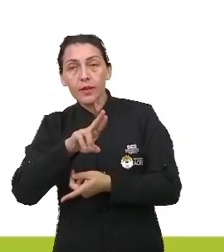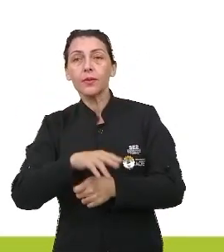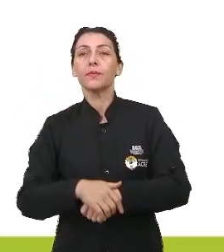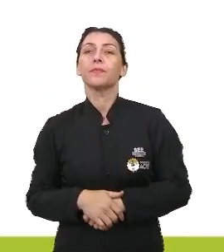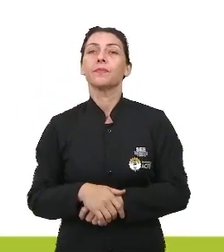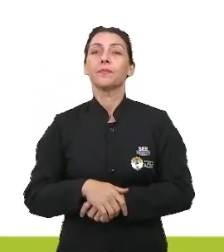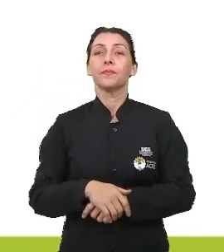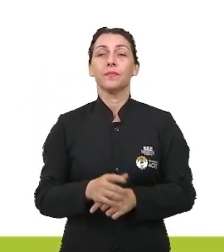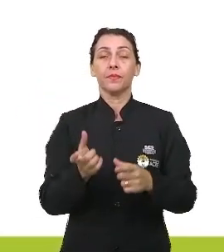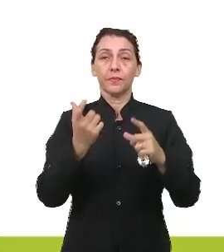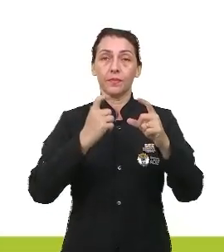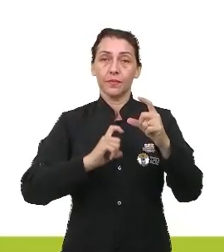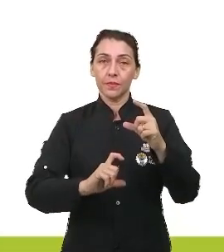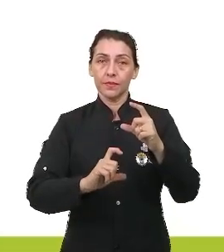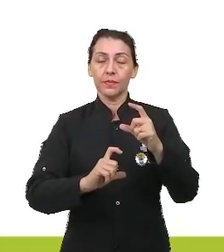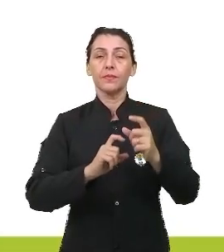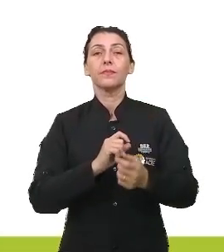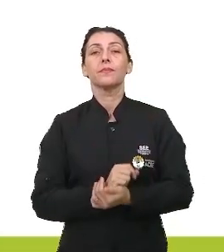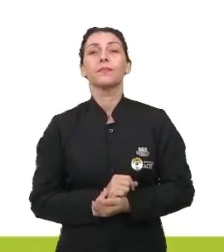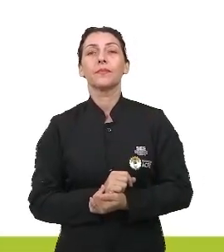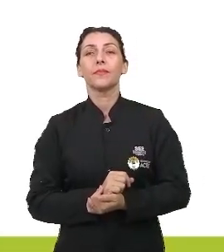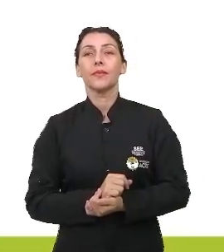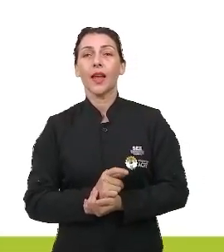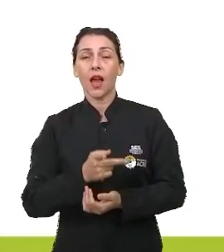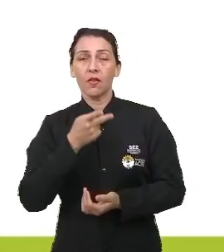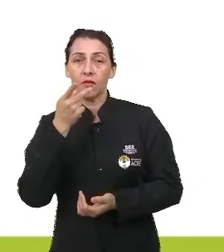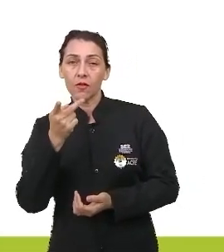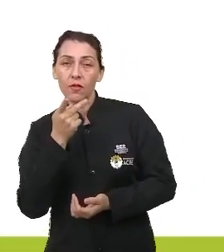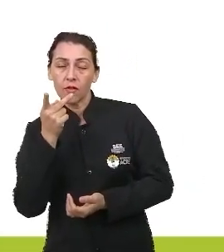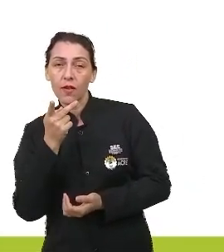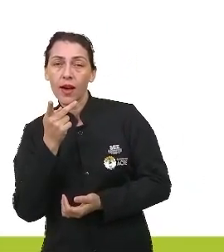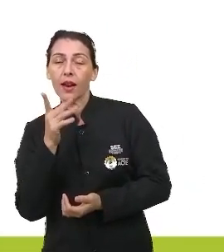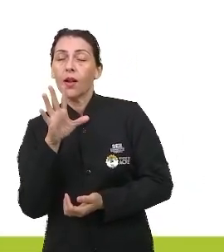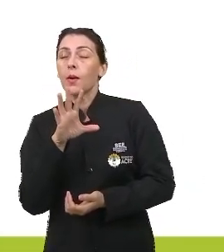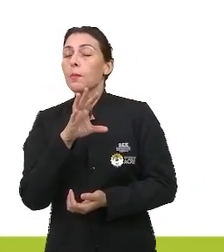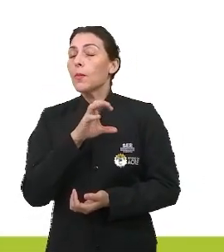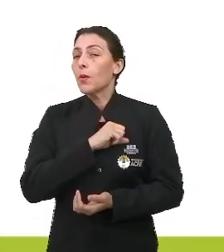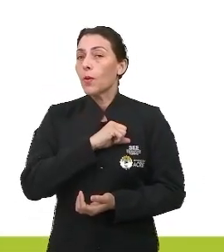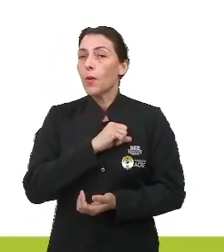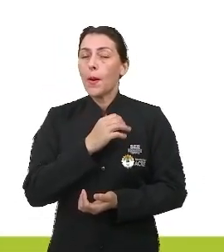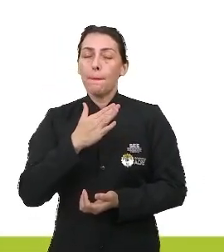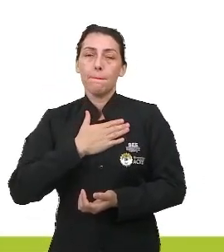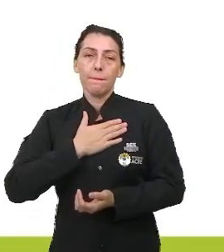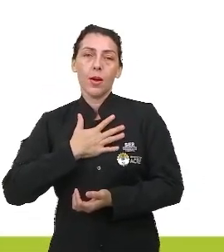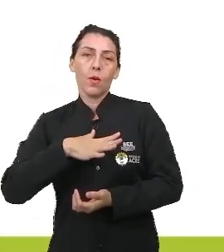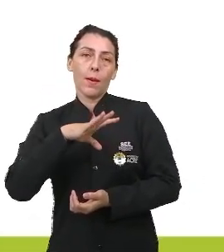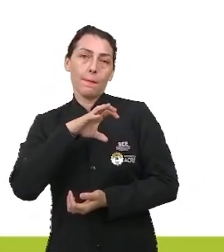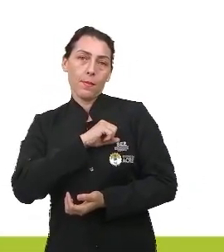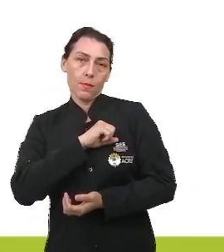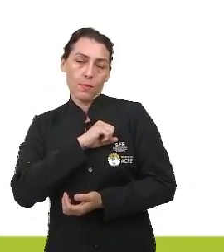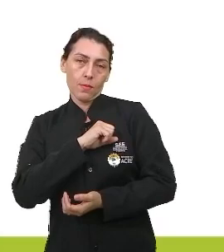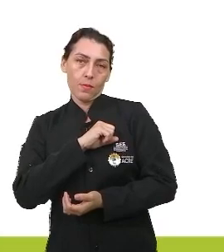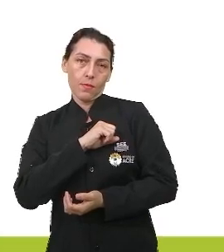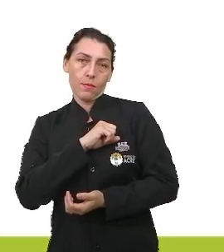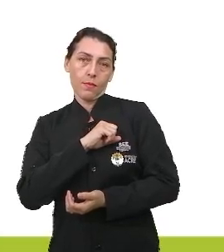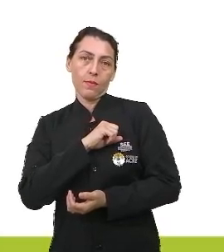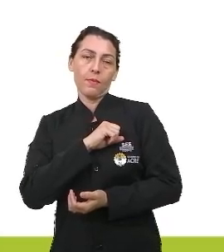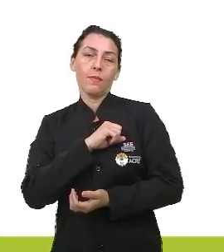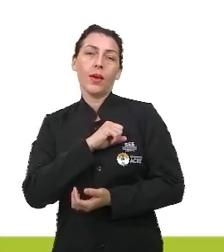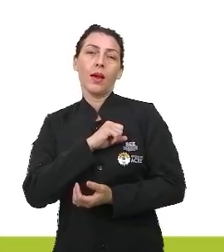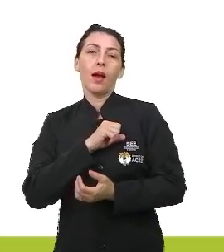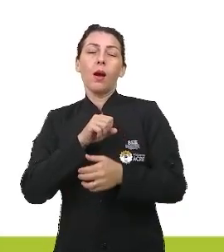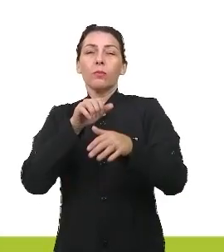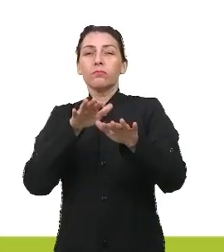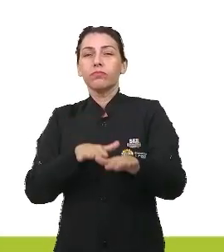No outro quadrinho nós temos, fala uma coisa romântica, meu amor é uma caravana